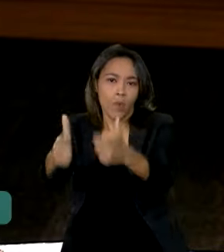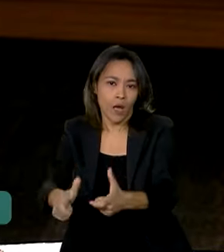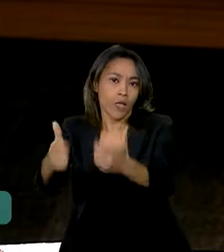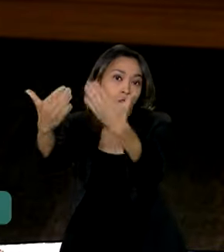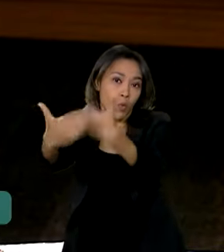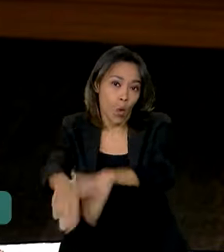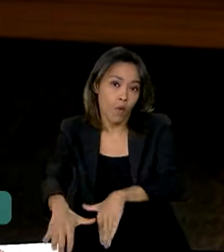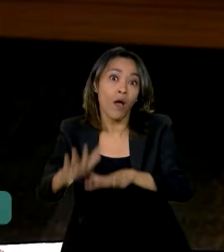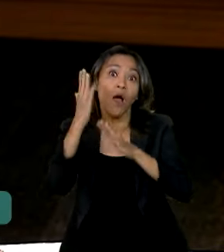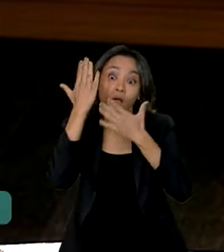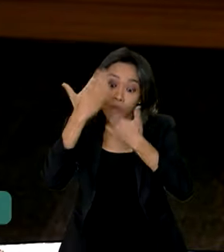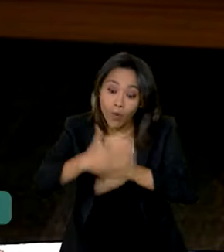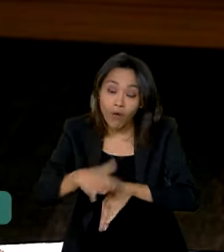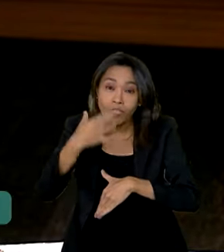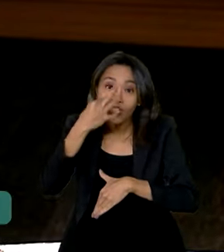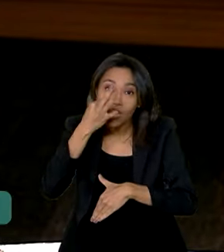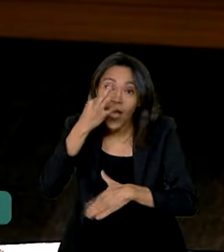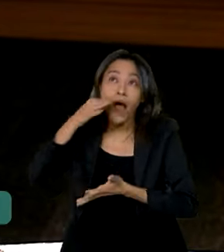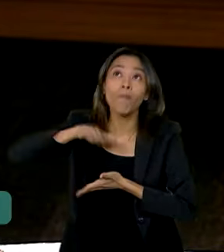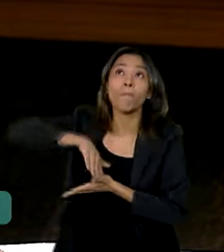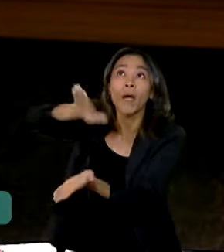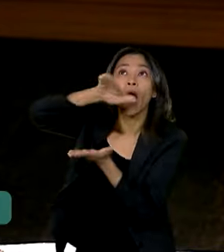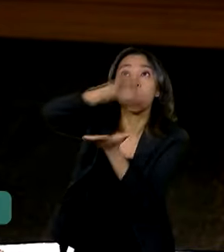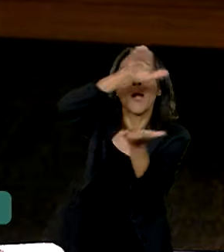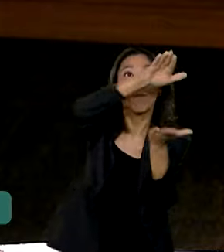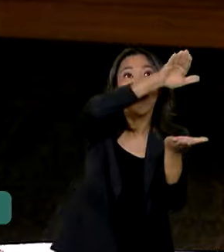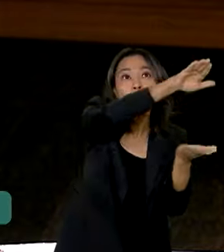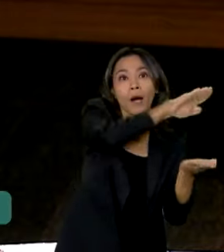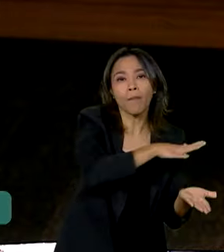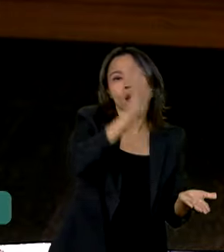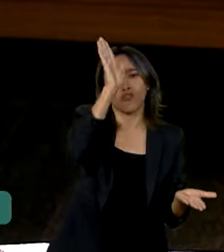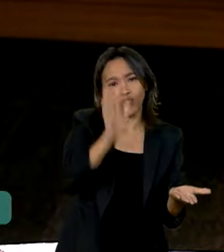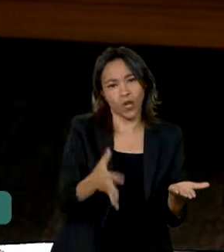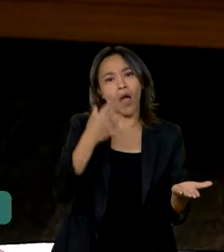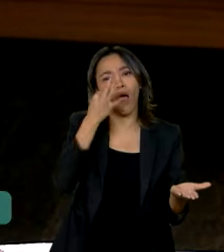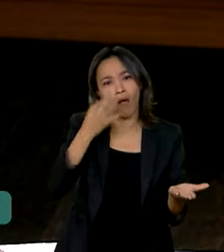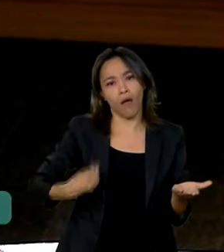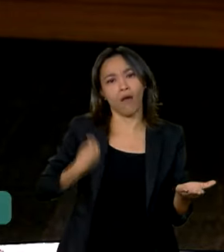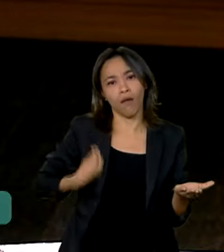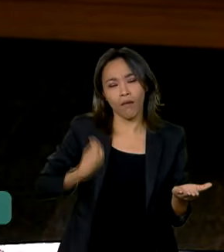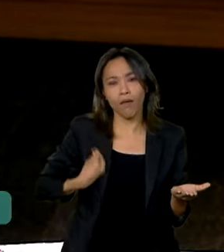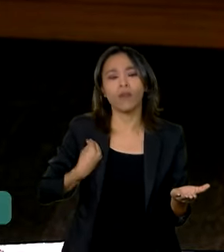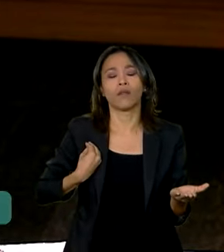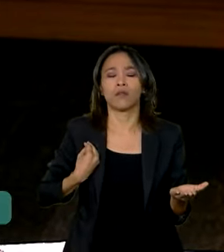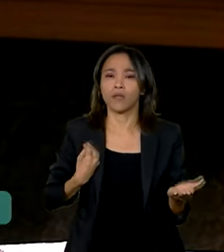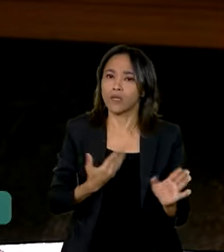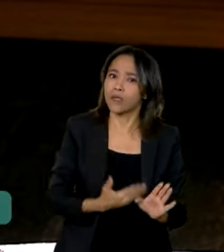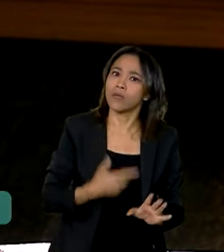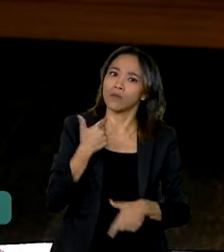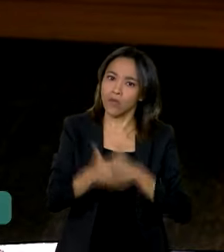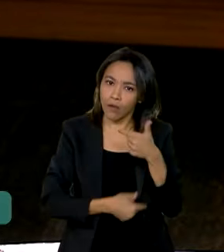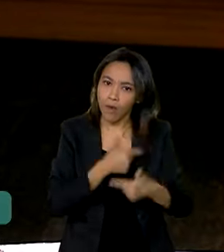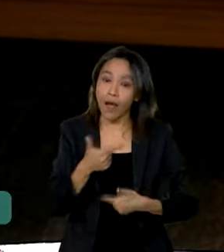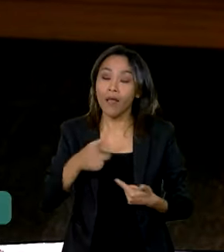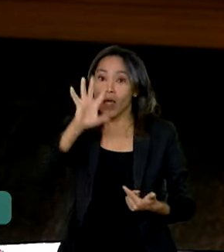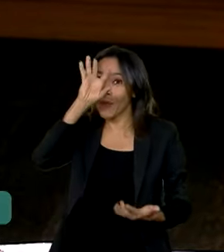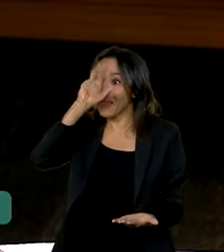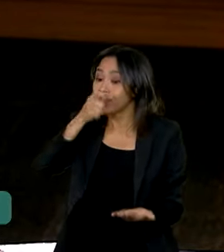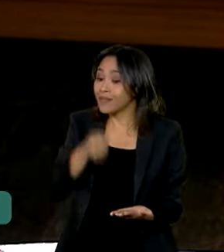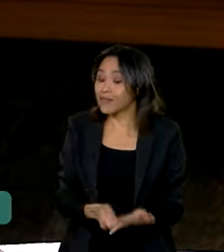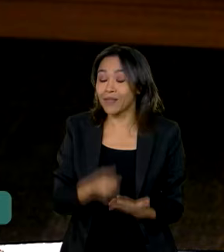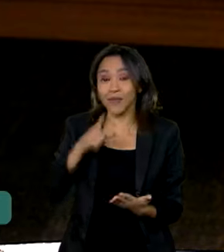já estão nos estados. Existe toda uma logística de distribuição. Portanto, é uma decisão que envolve vários